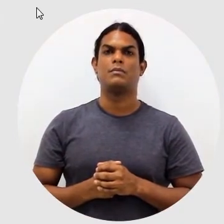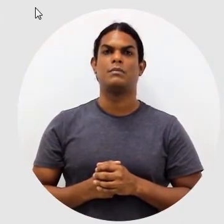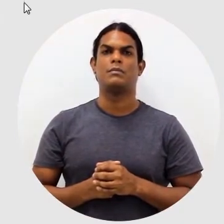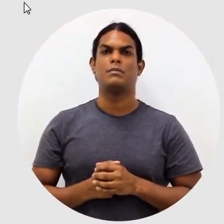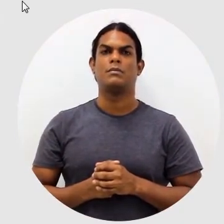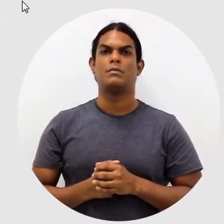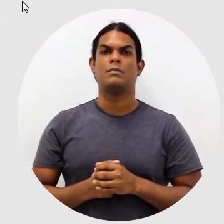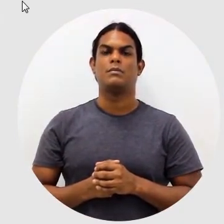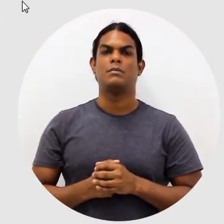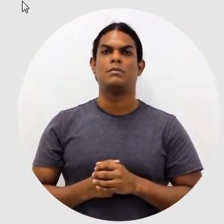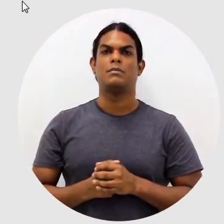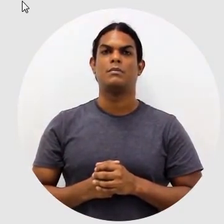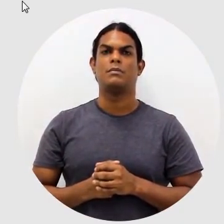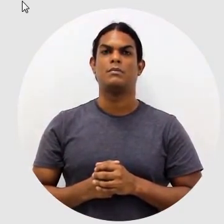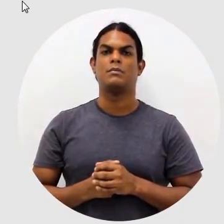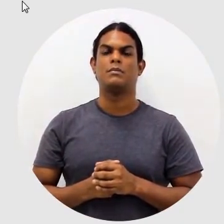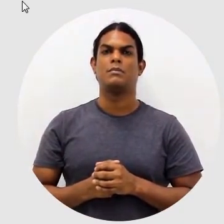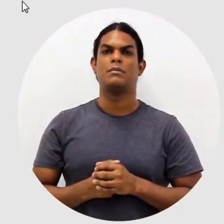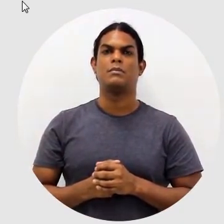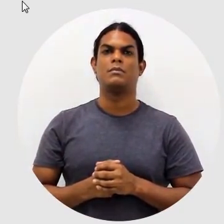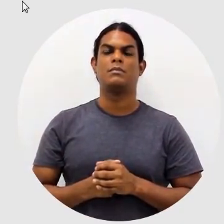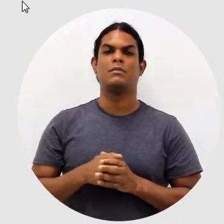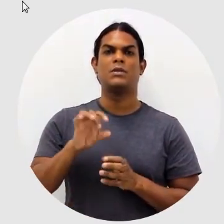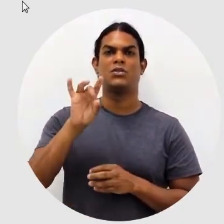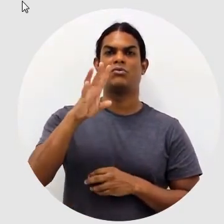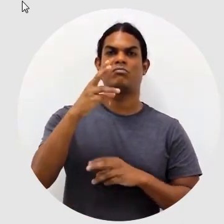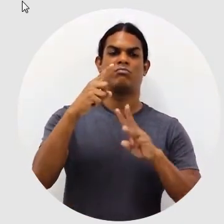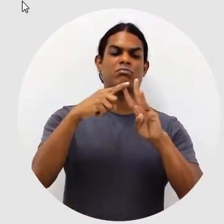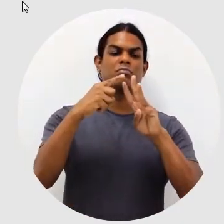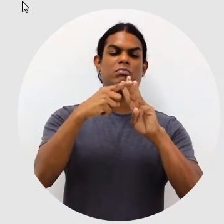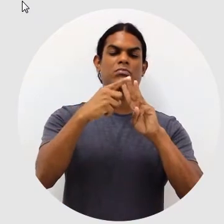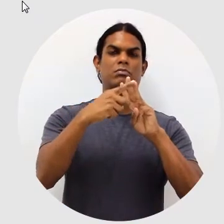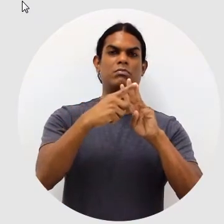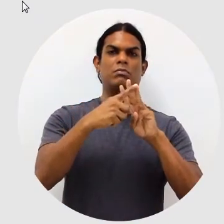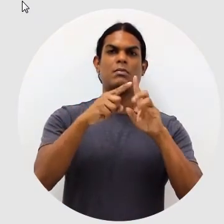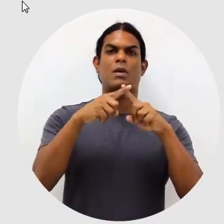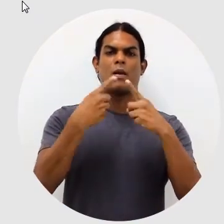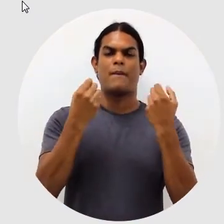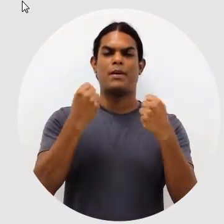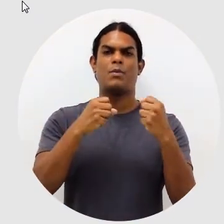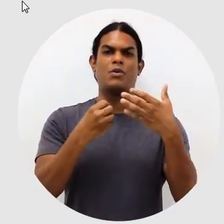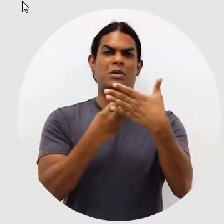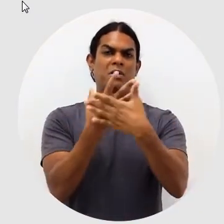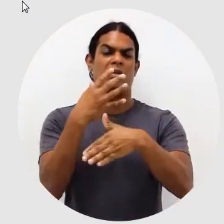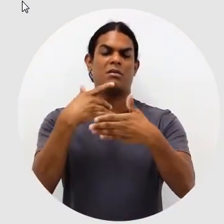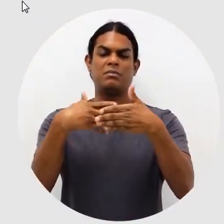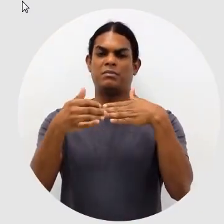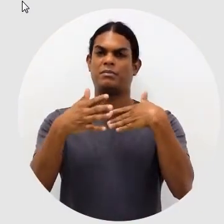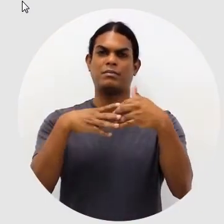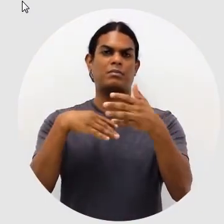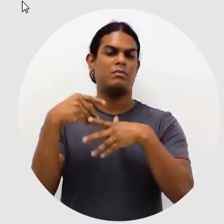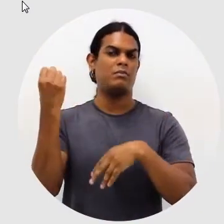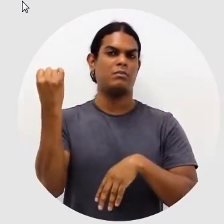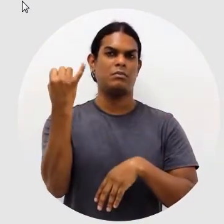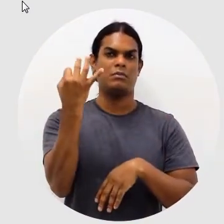a gente vai abrir o flashcard e vocês vão ver como ele funciona como se fosse aquele de papel que eu mostrei no início da aula.